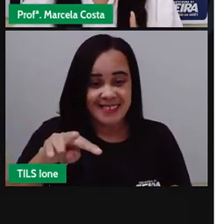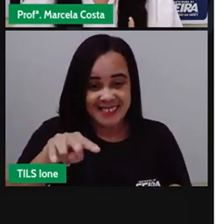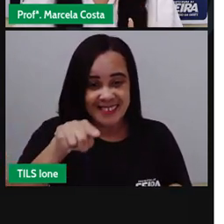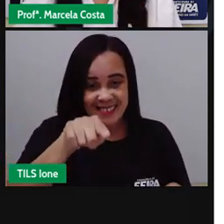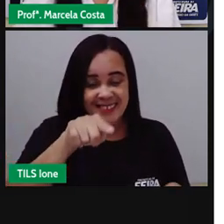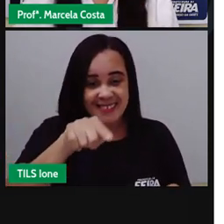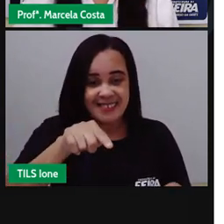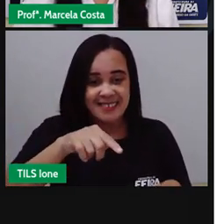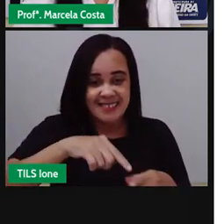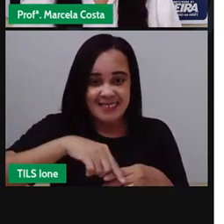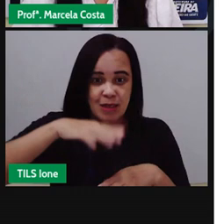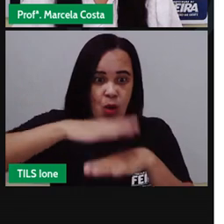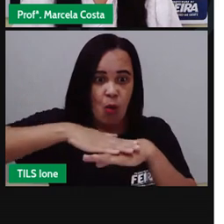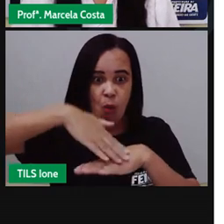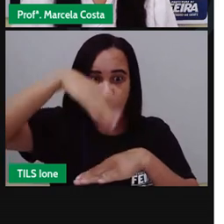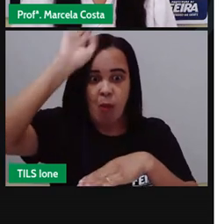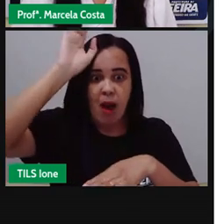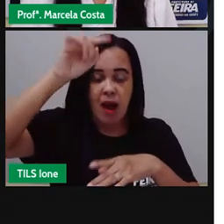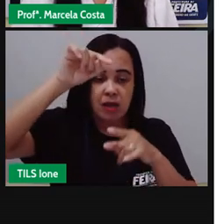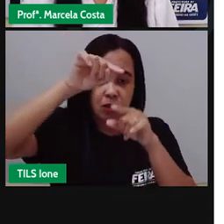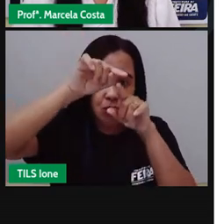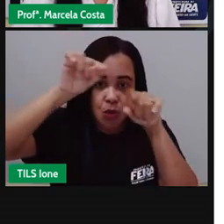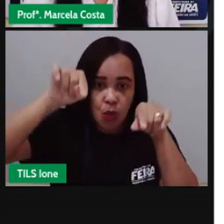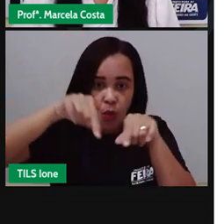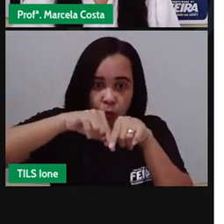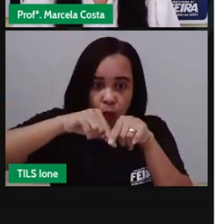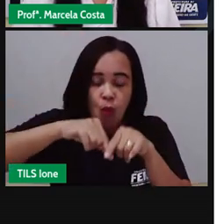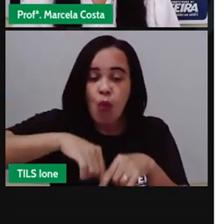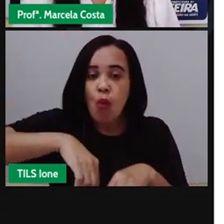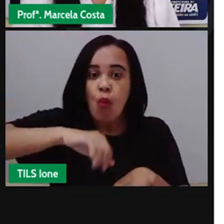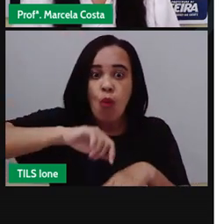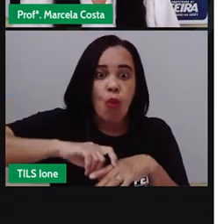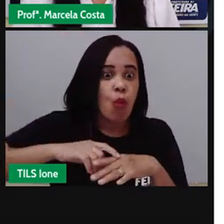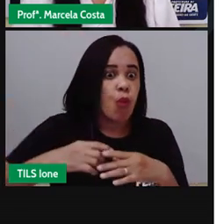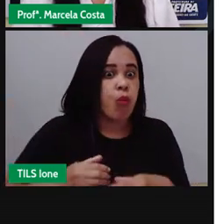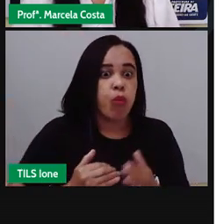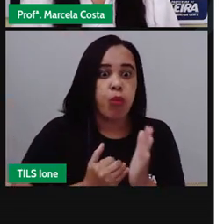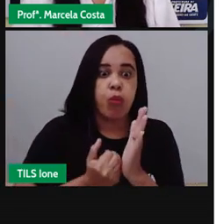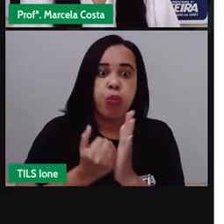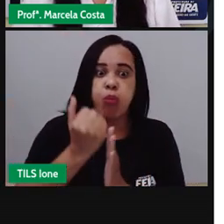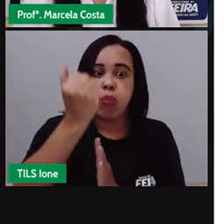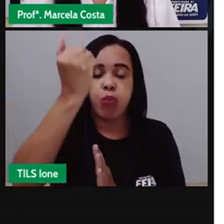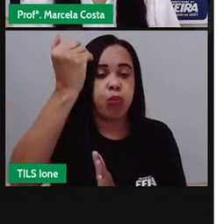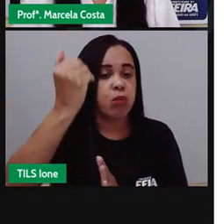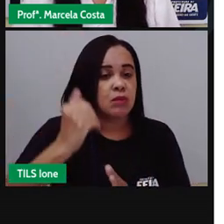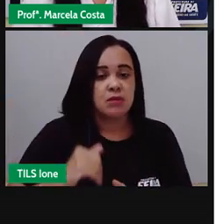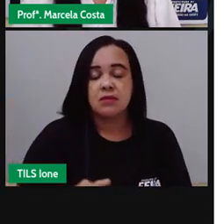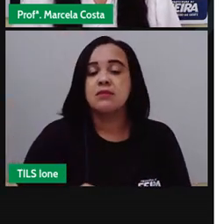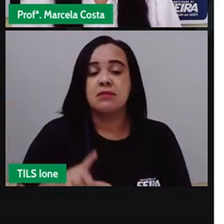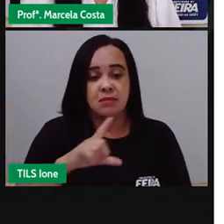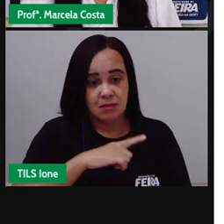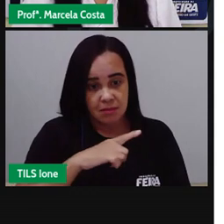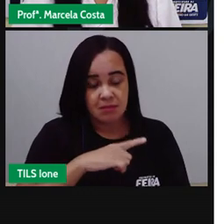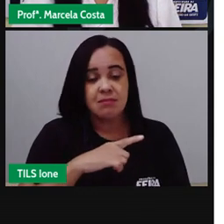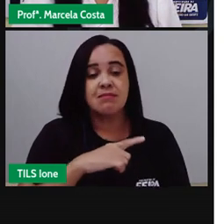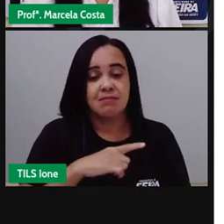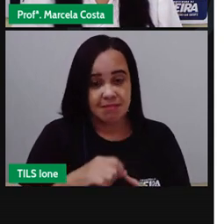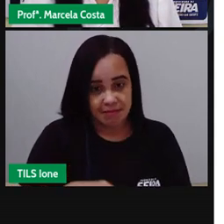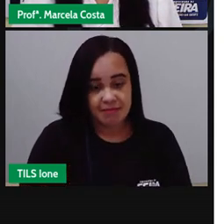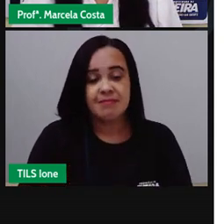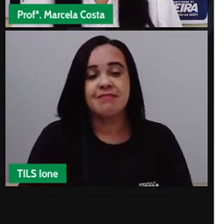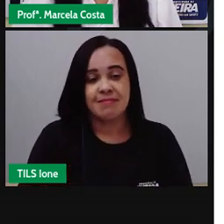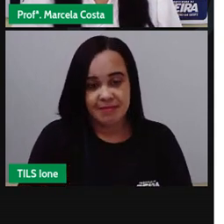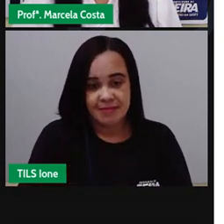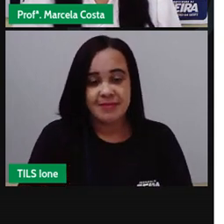observa logo pelo tamanho da barra que é a maior barra e também